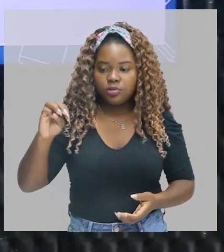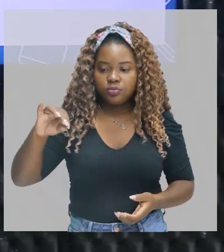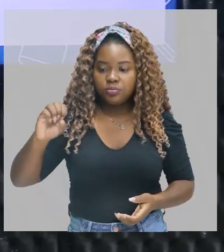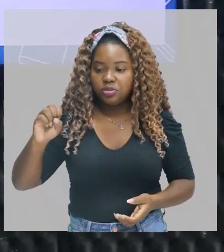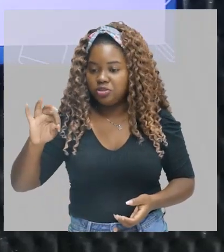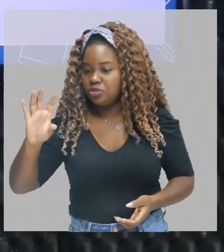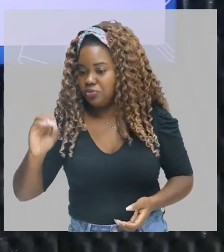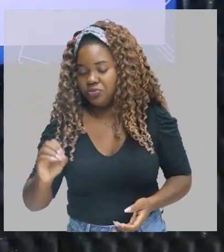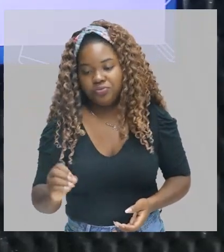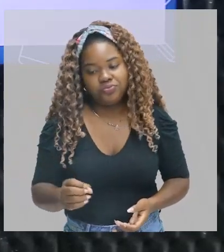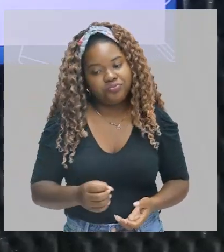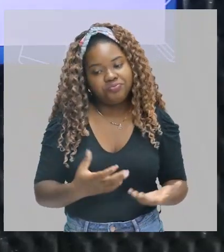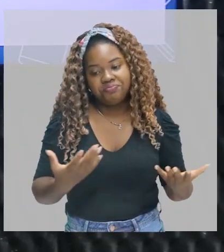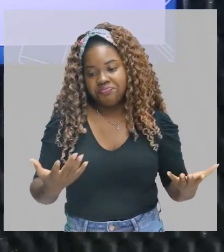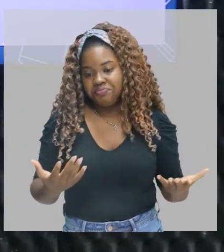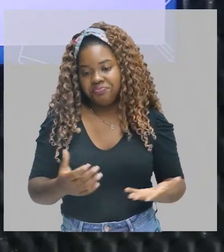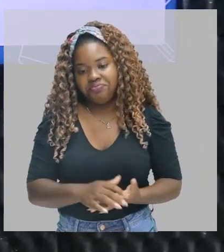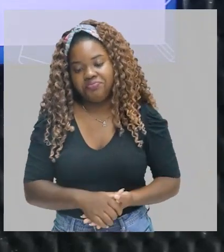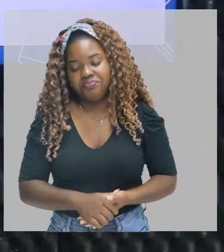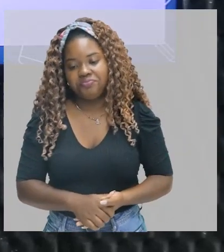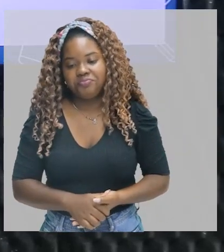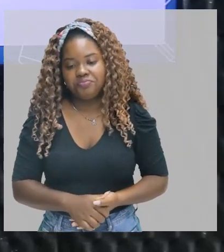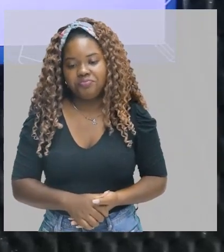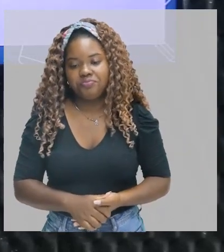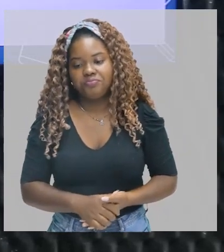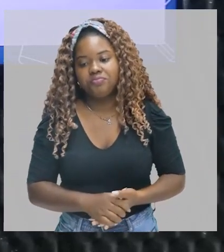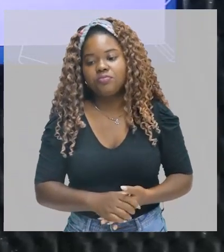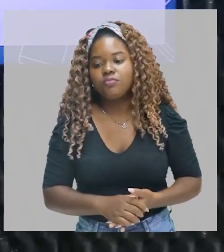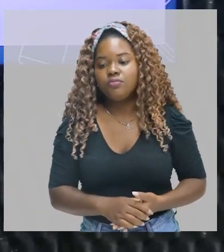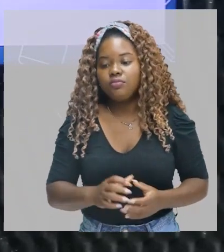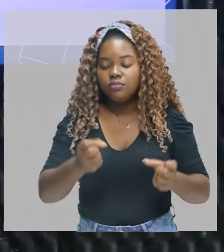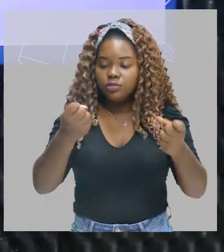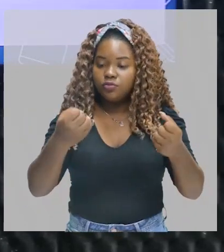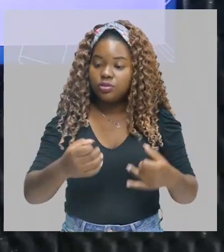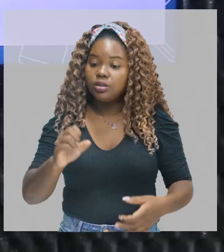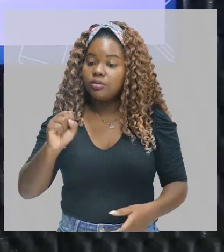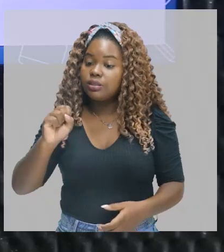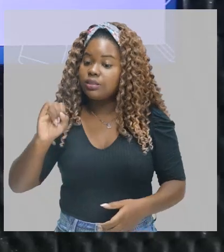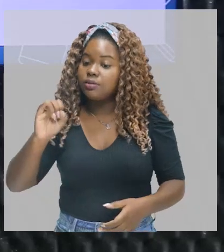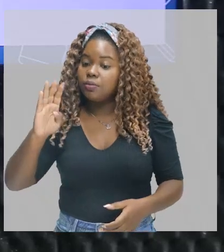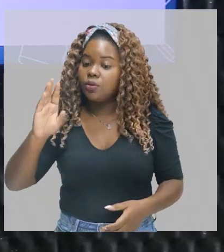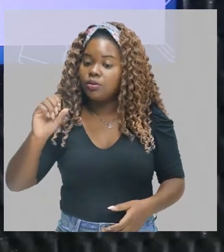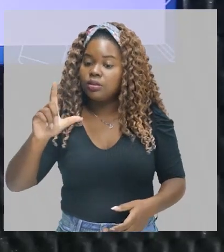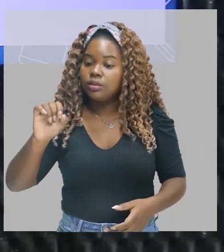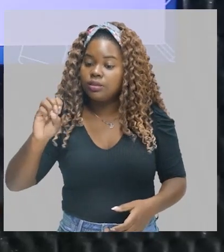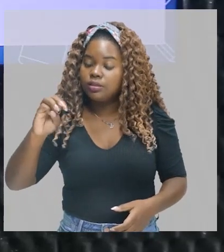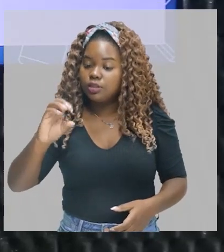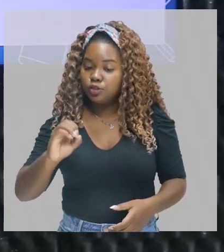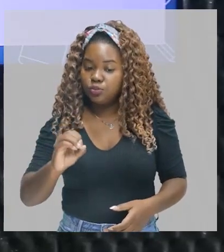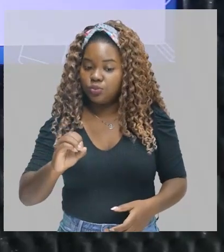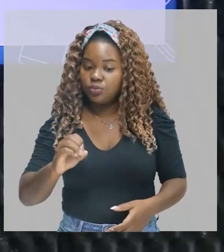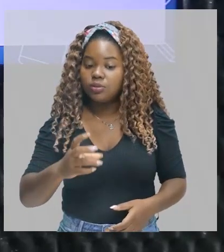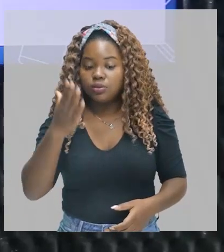na maioria dos poemas, que é o misticismo, a gente vai ver lá no simbolismo. bom? Então, já sabe.